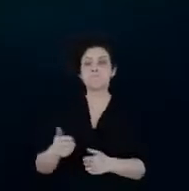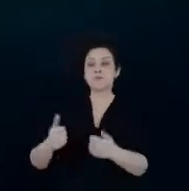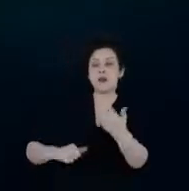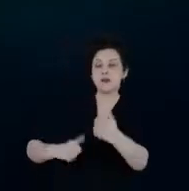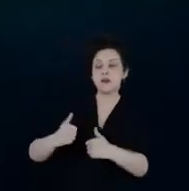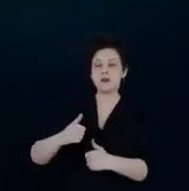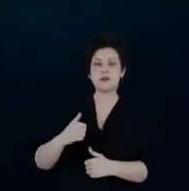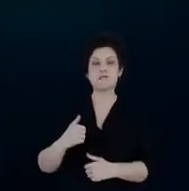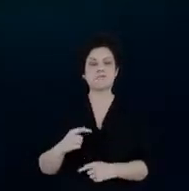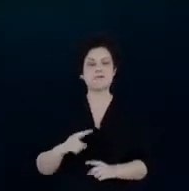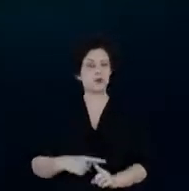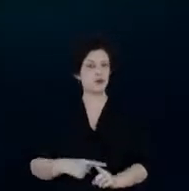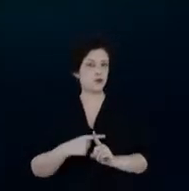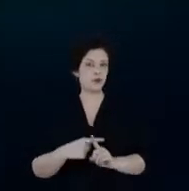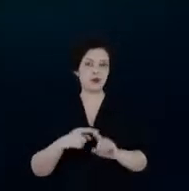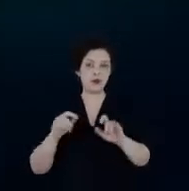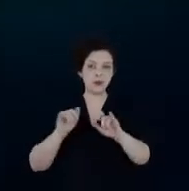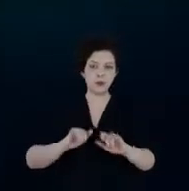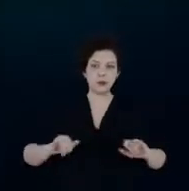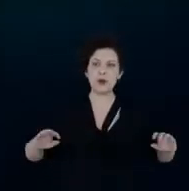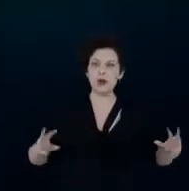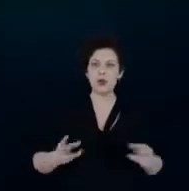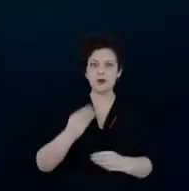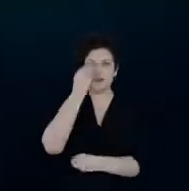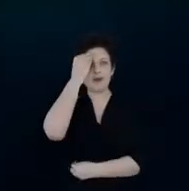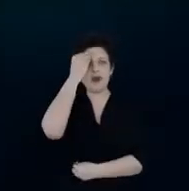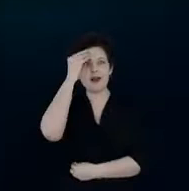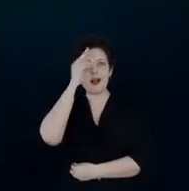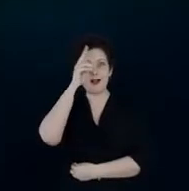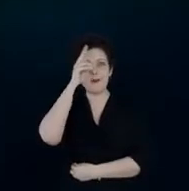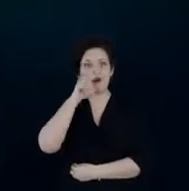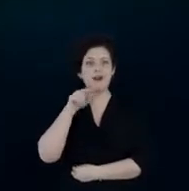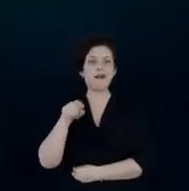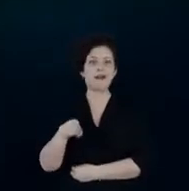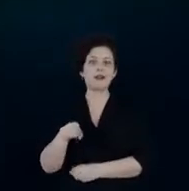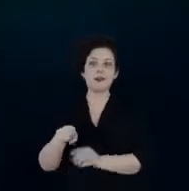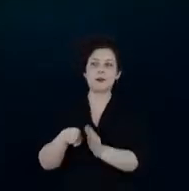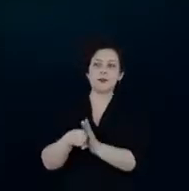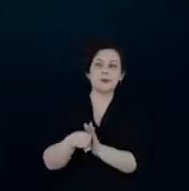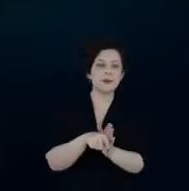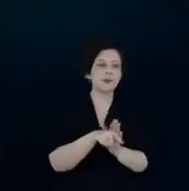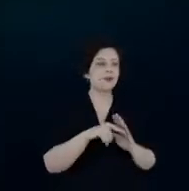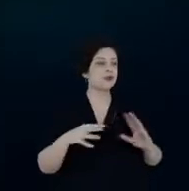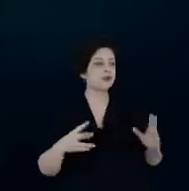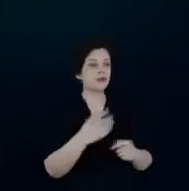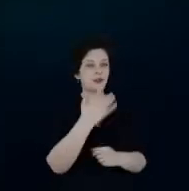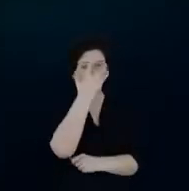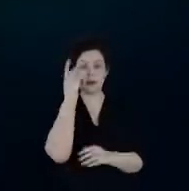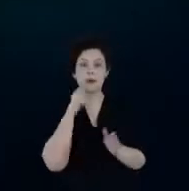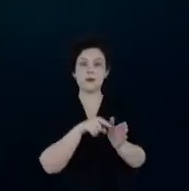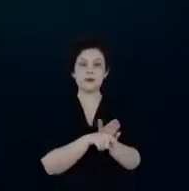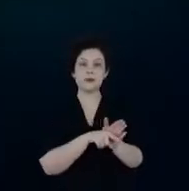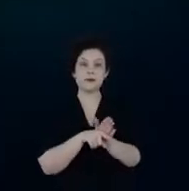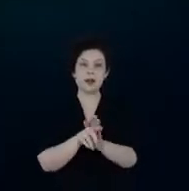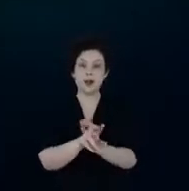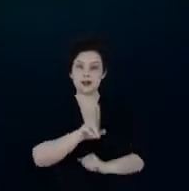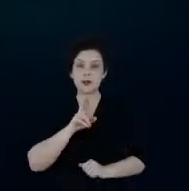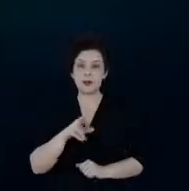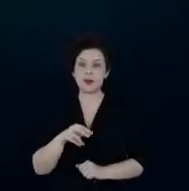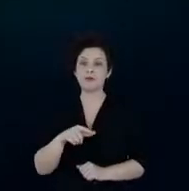positiva da campanha. Todos se lembraram e todas as pessoas pesquisadas tiveram bastante